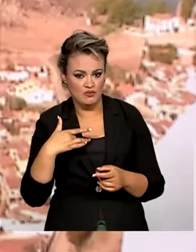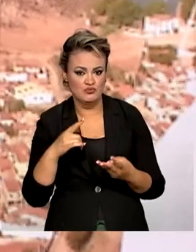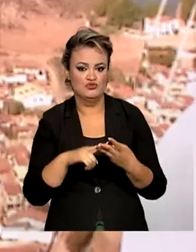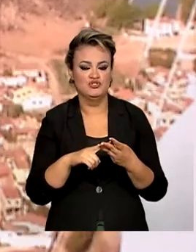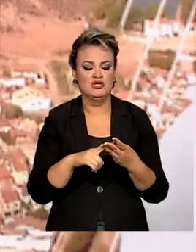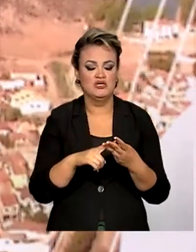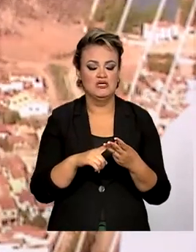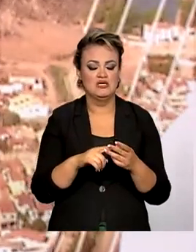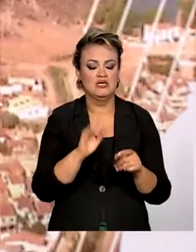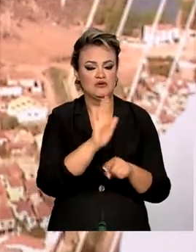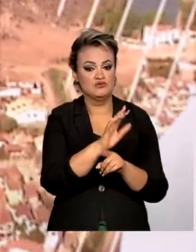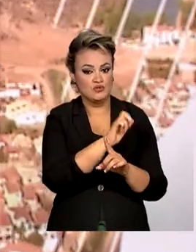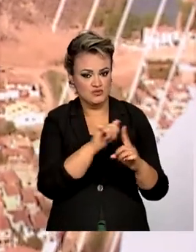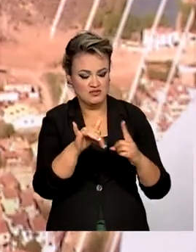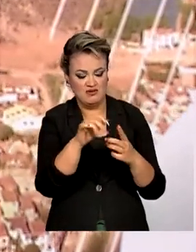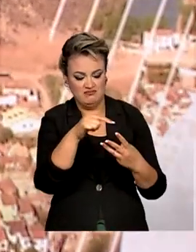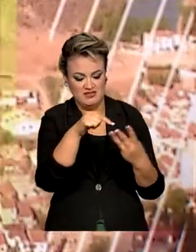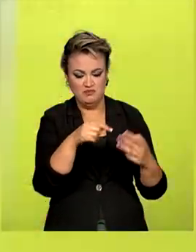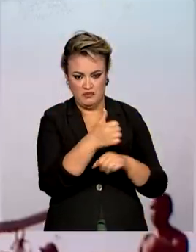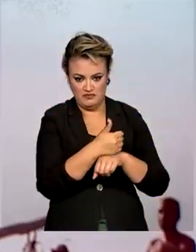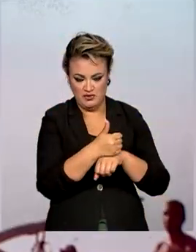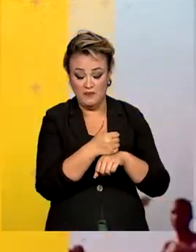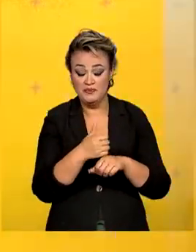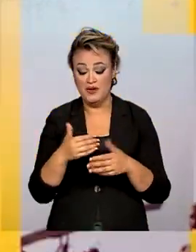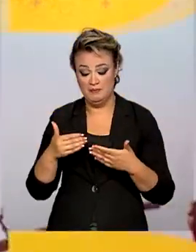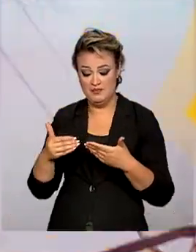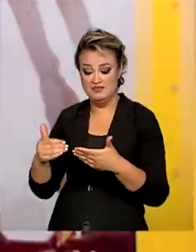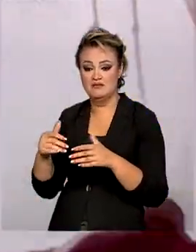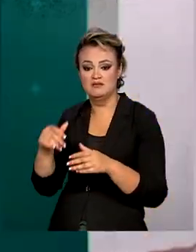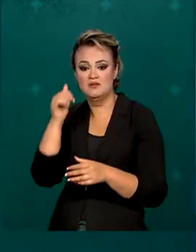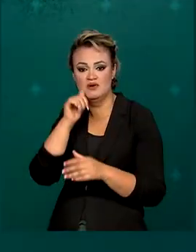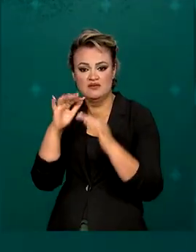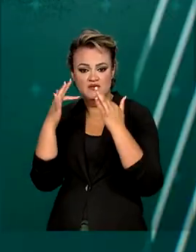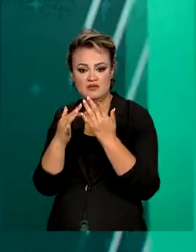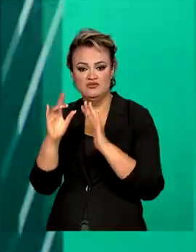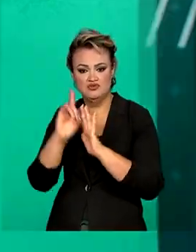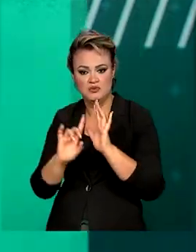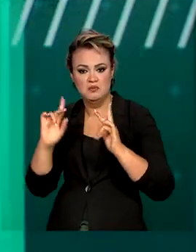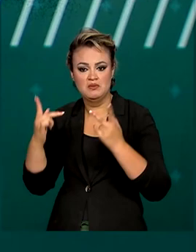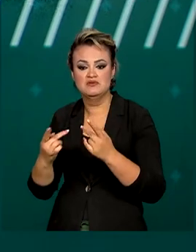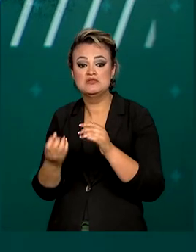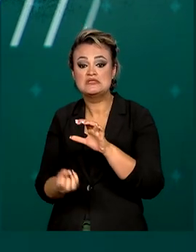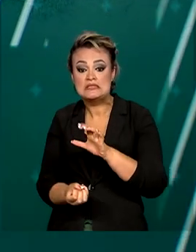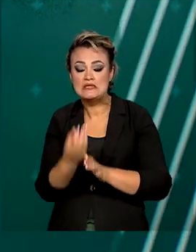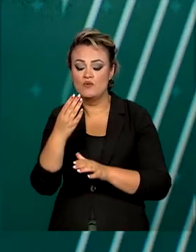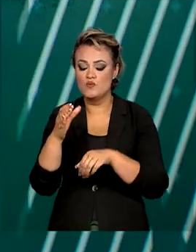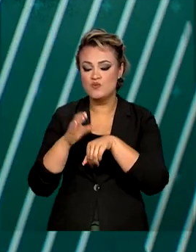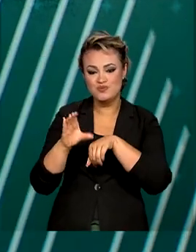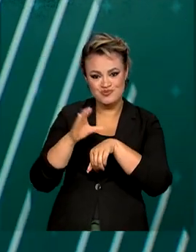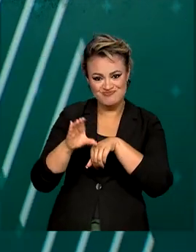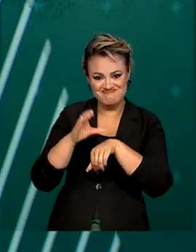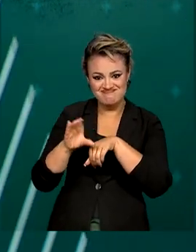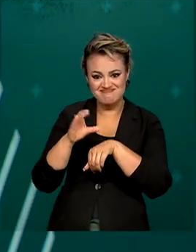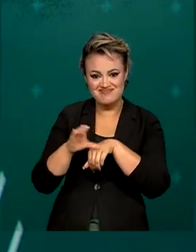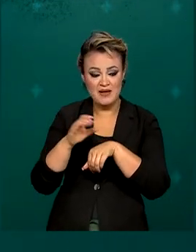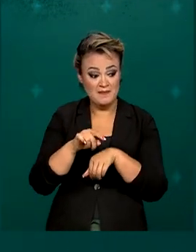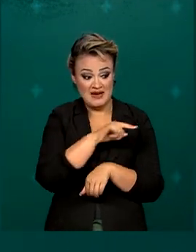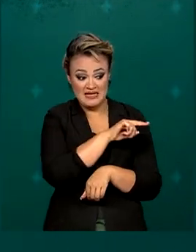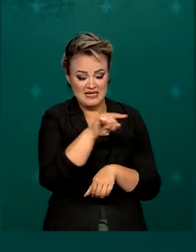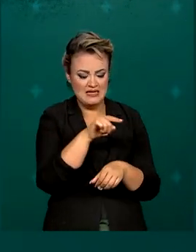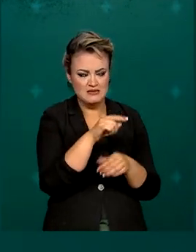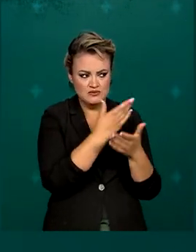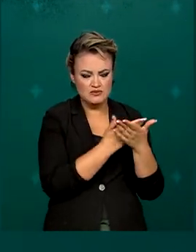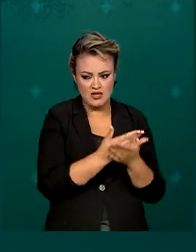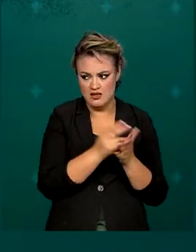assistentes sociais, o Ministério da Mulher, da Família e dos Direitos Humanos criou um curso para que eles possam perceber